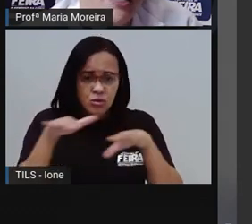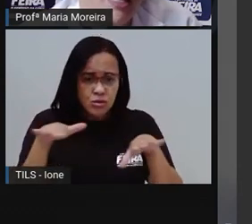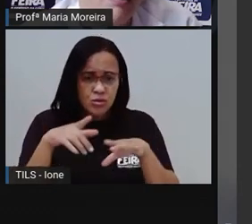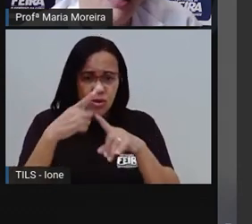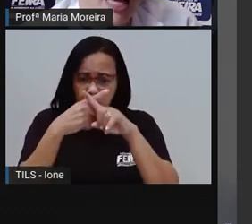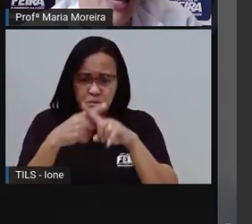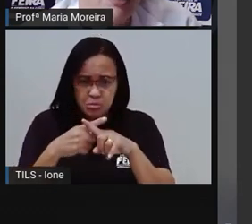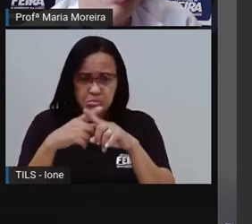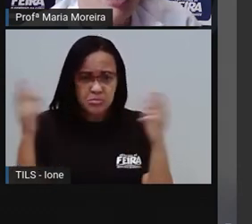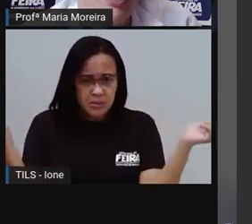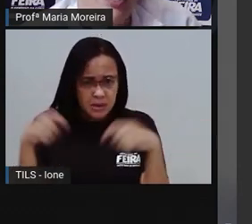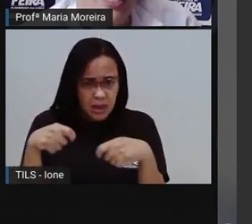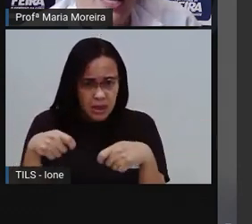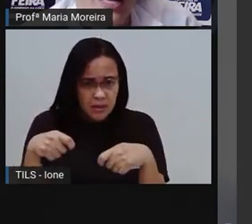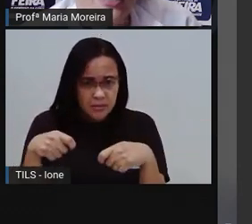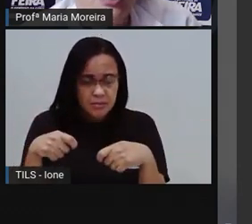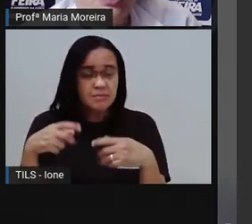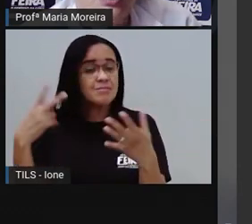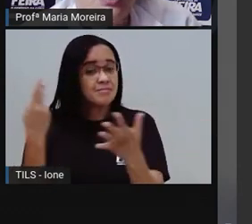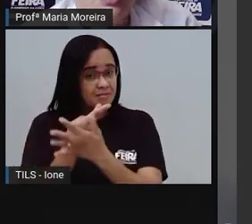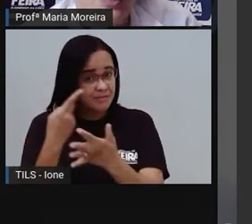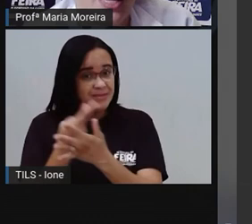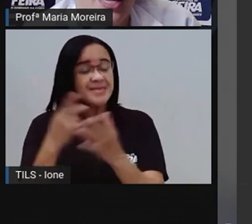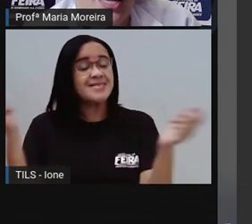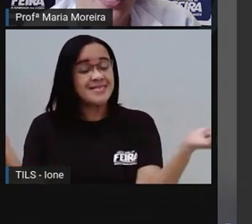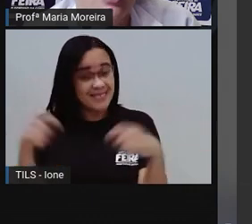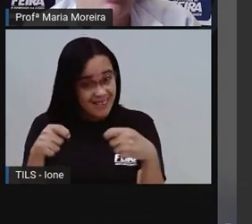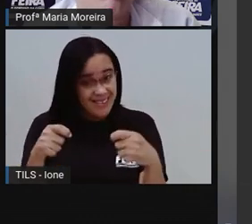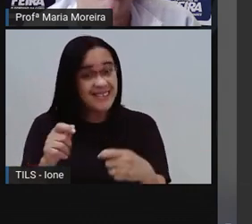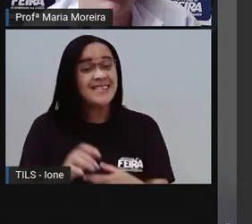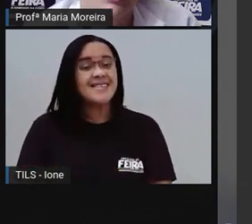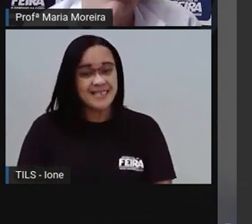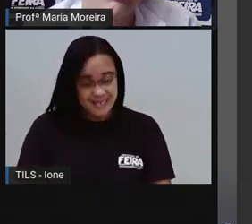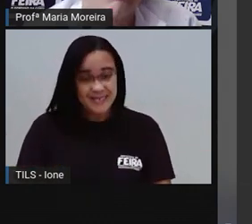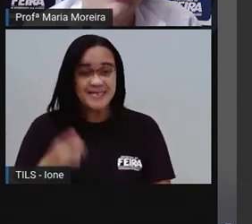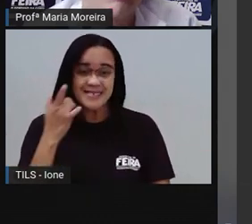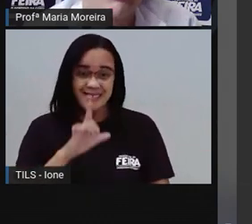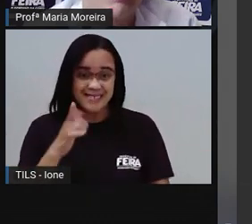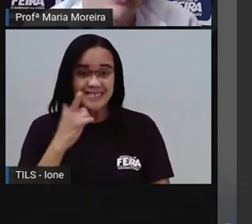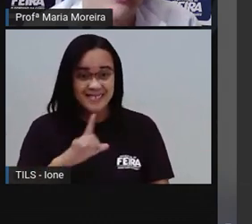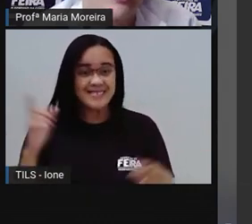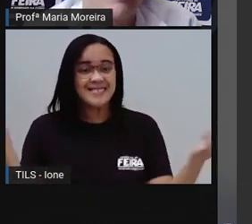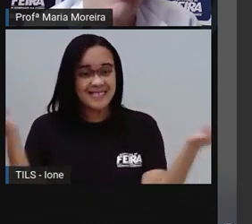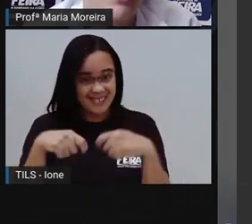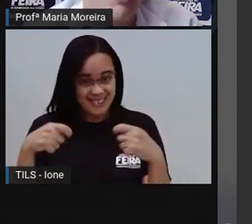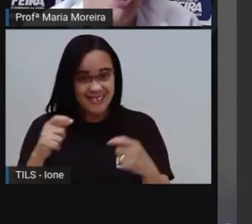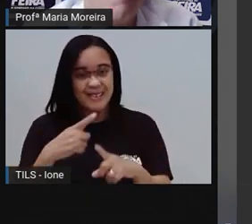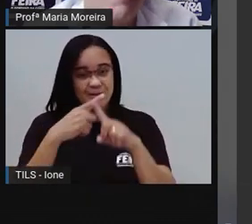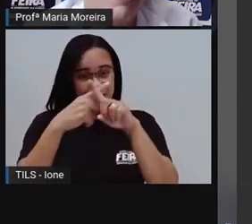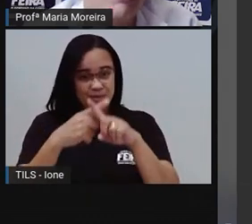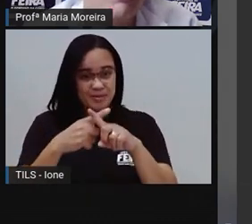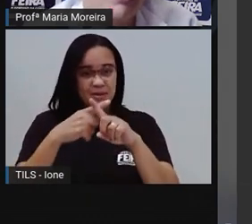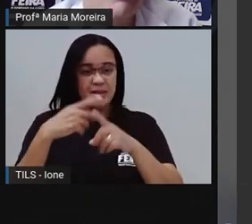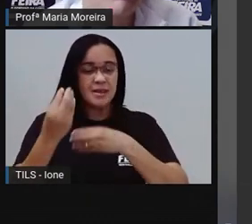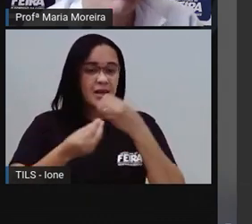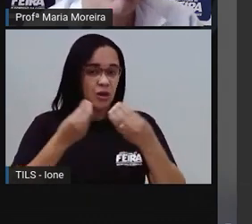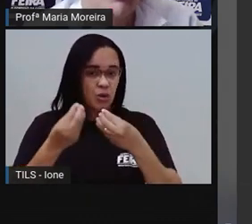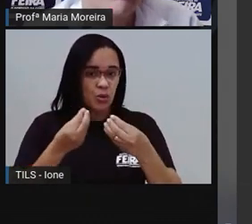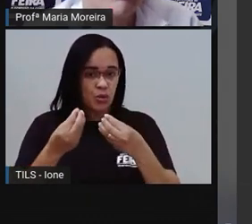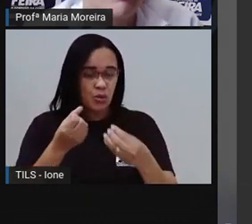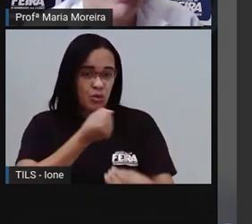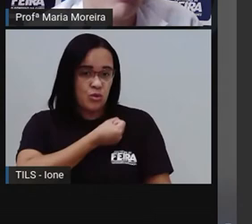multiplicação. Certo? É errado. É errado. Eu consigo, sim, fazer a multiplicação. Qual é o meu primeiro número?